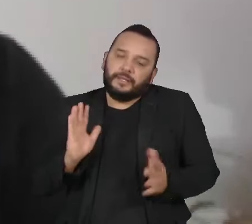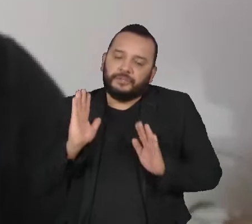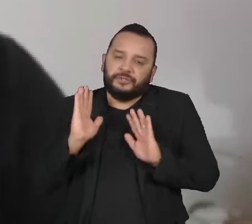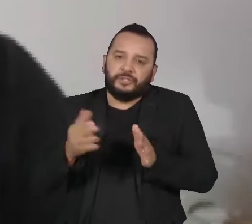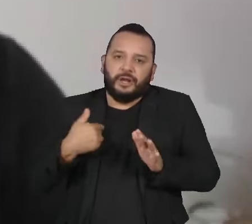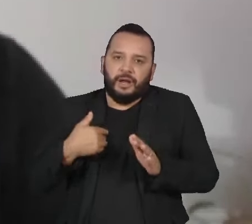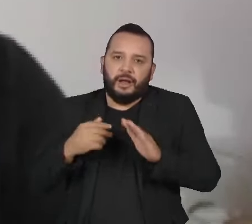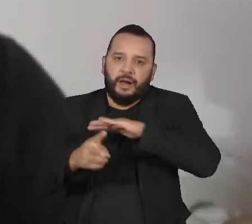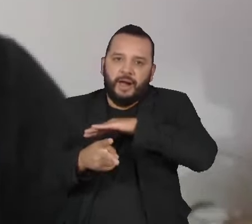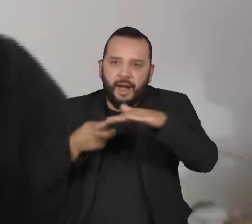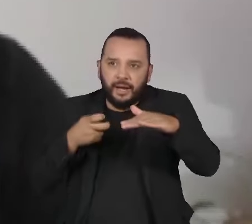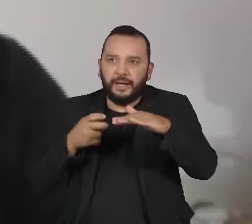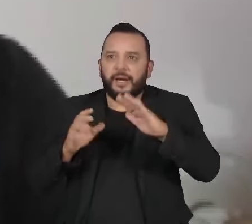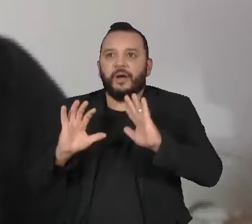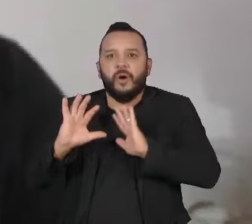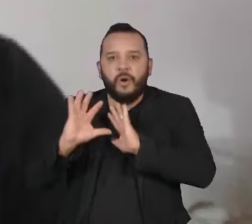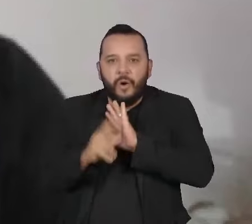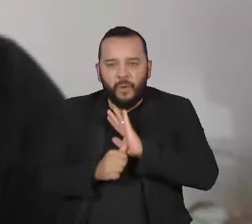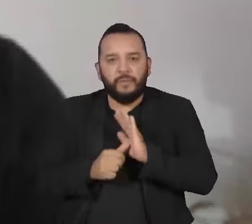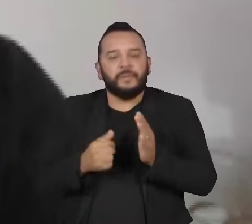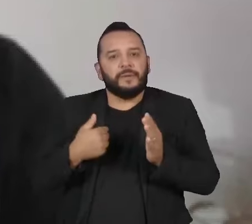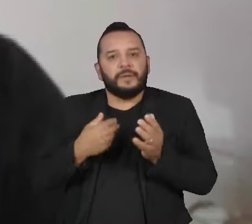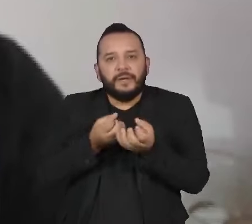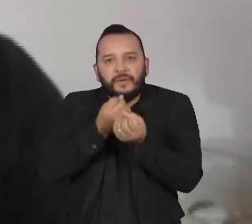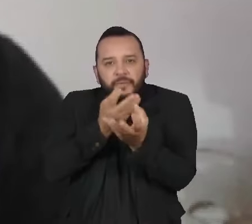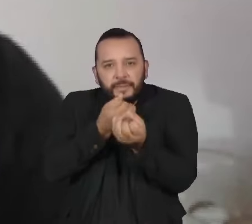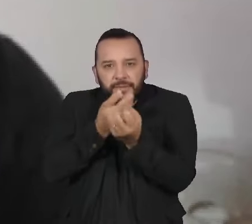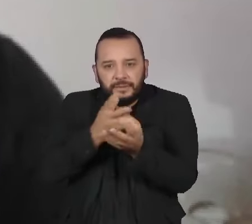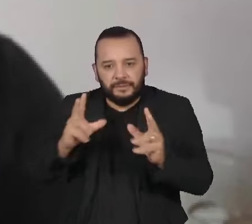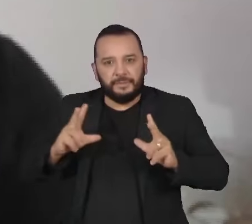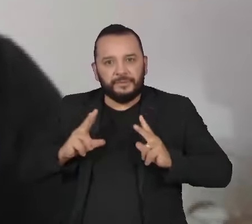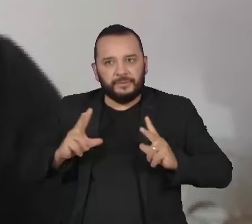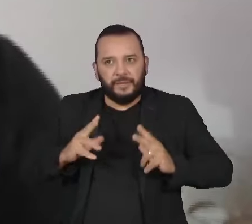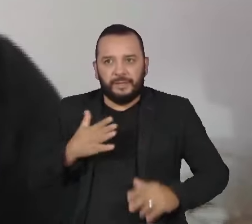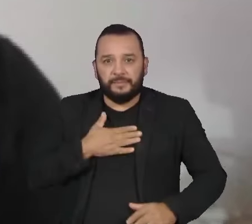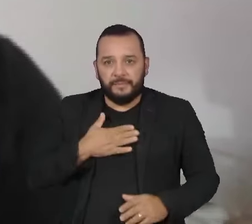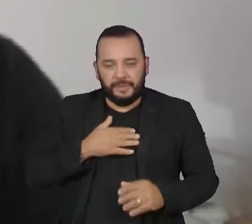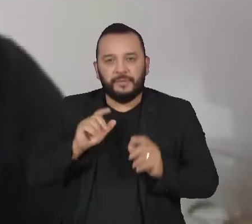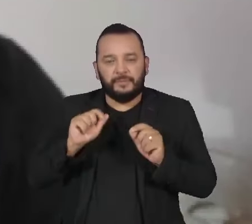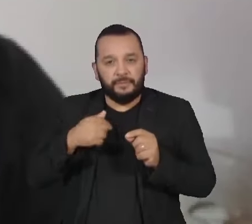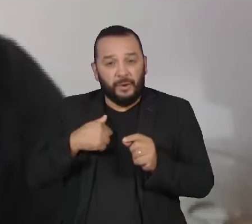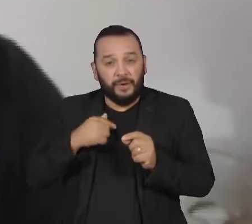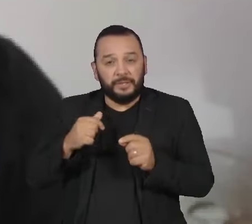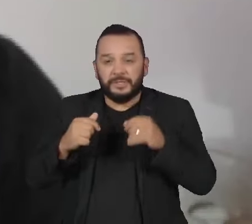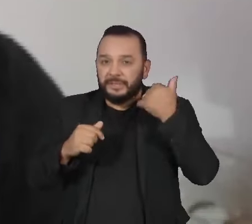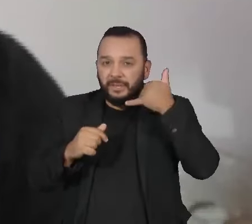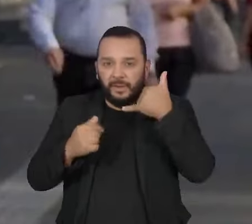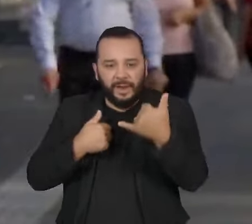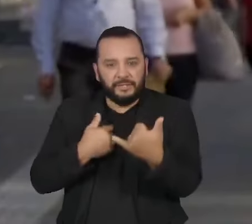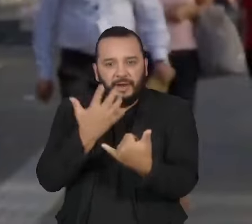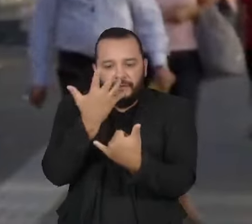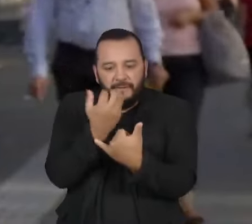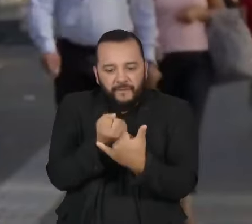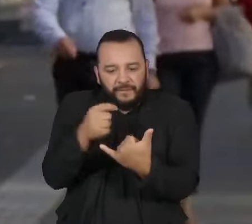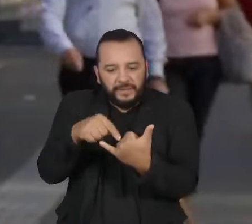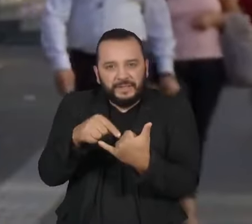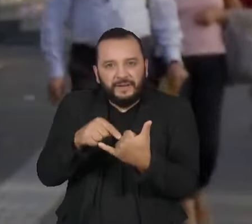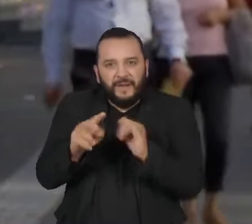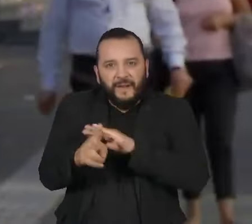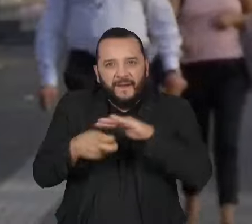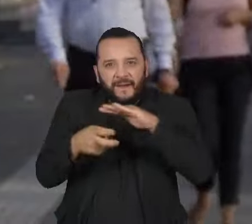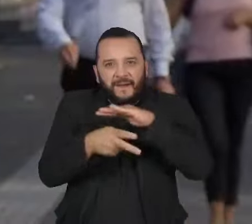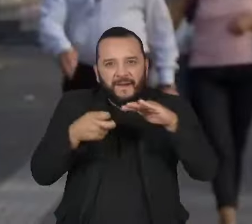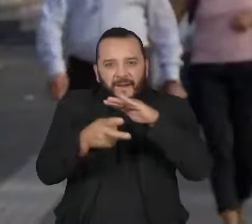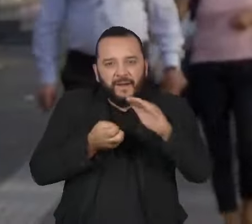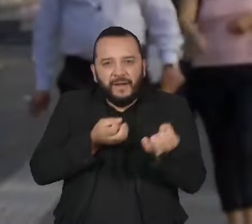ela pode ter uma malware instalada dentro do seu smartphone, no seu computador. Além dos riscos